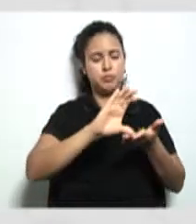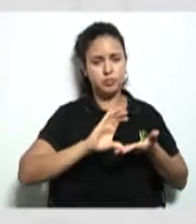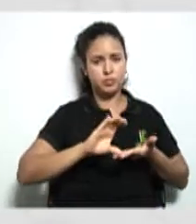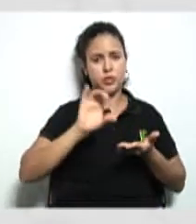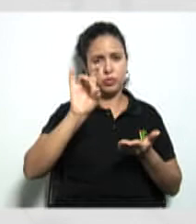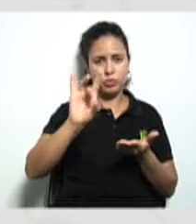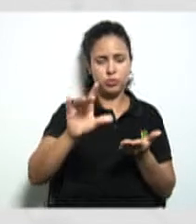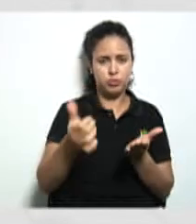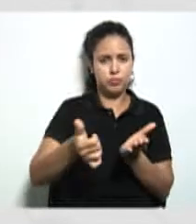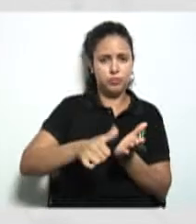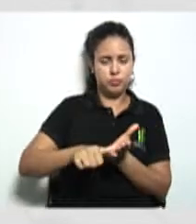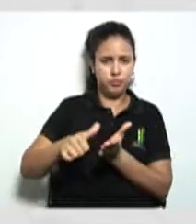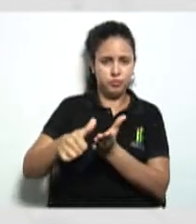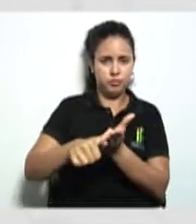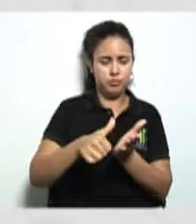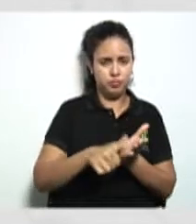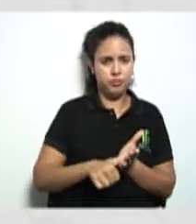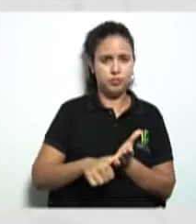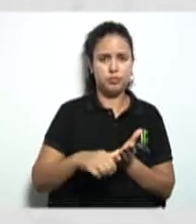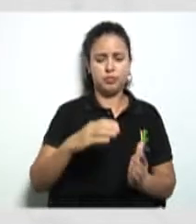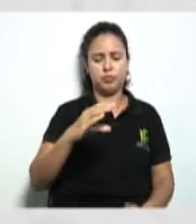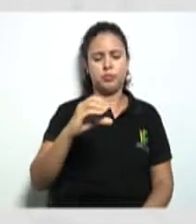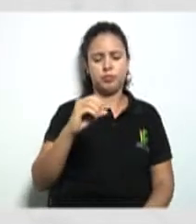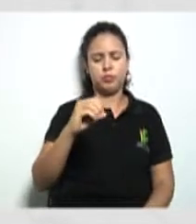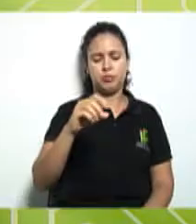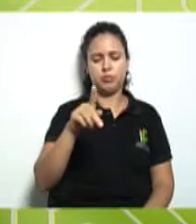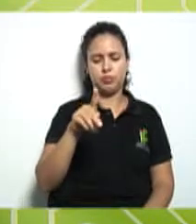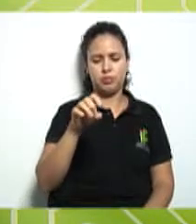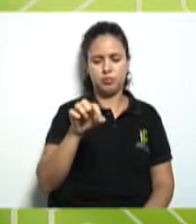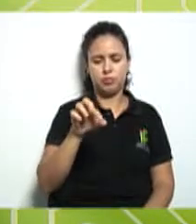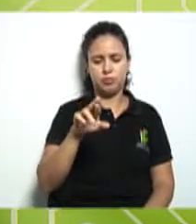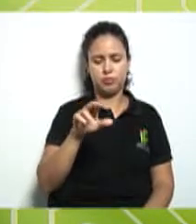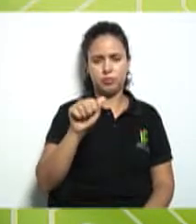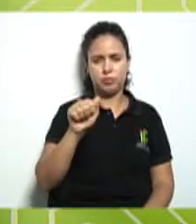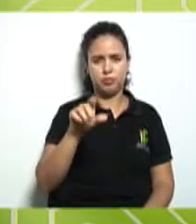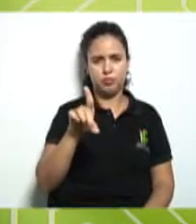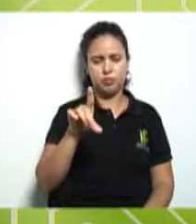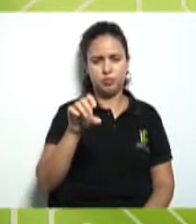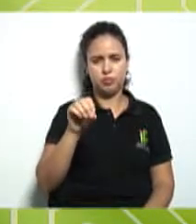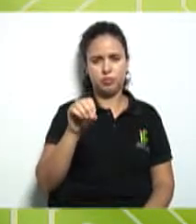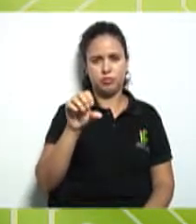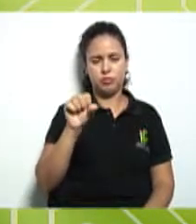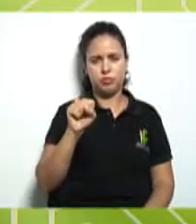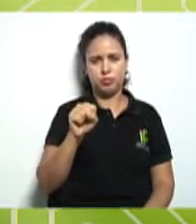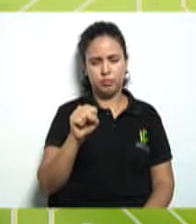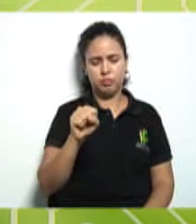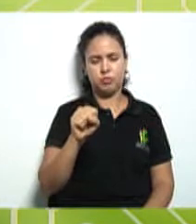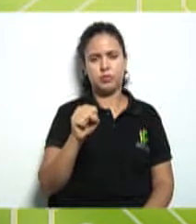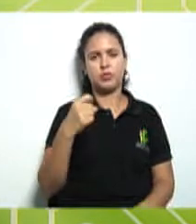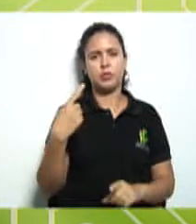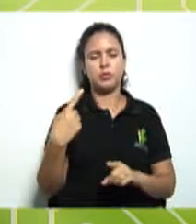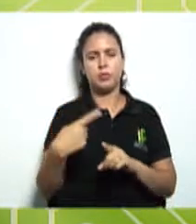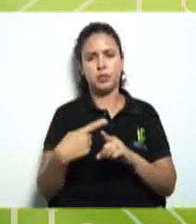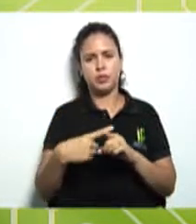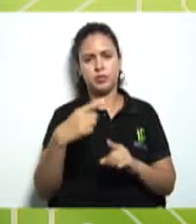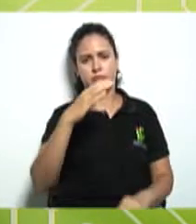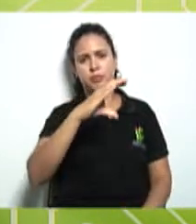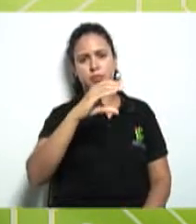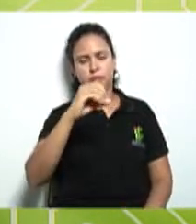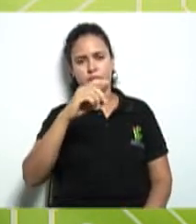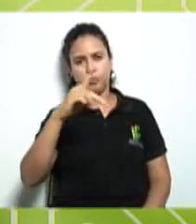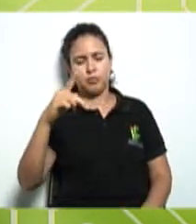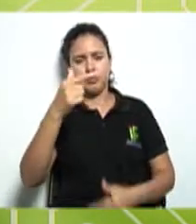cooperados, porque a cooperativa não visa o lucro, porque a cooperativa, ela trabalha para os seus